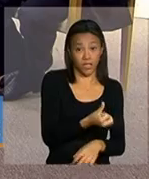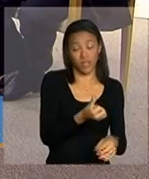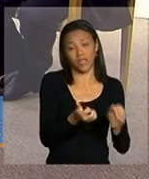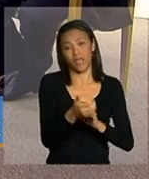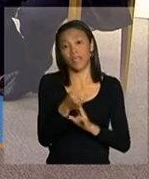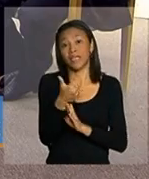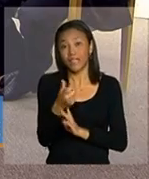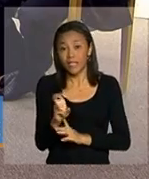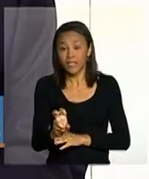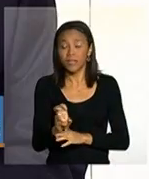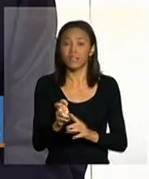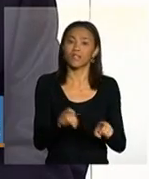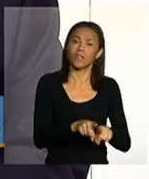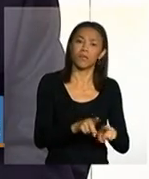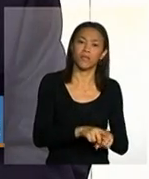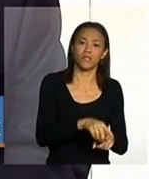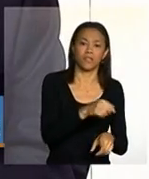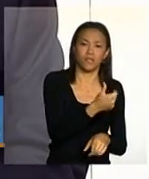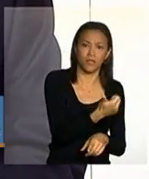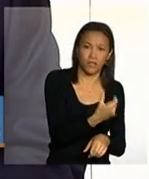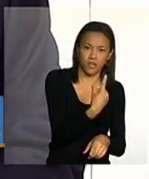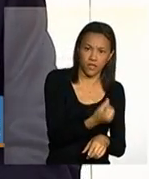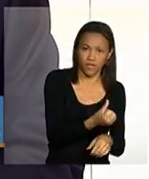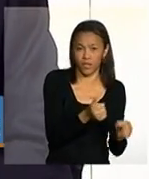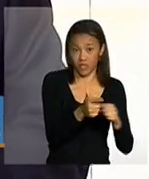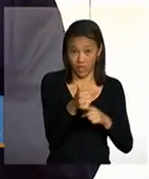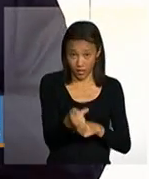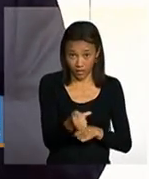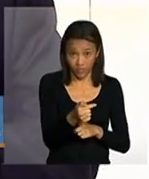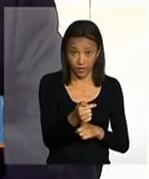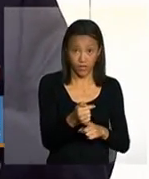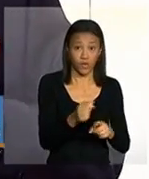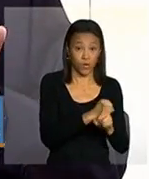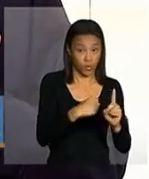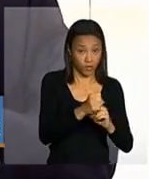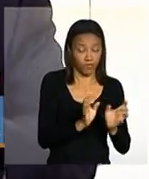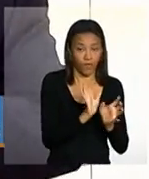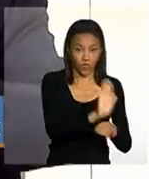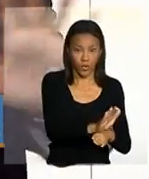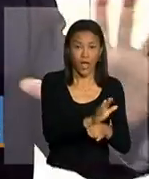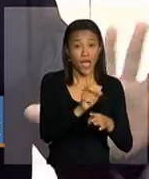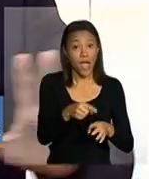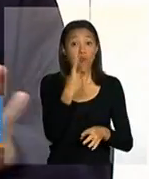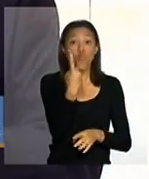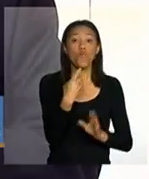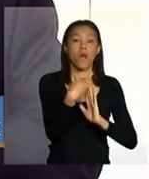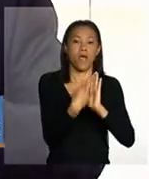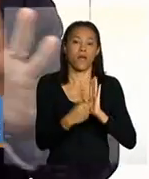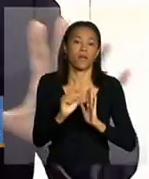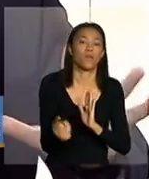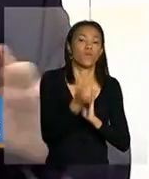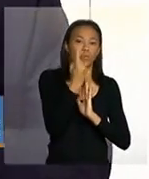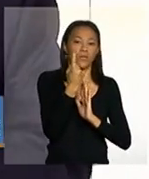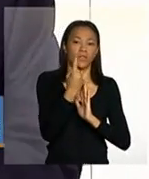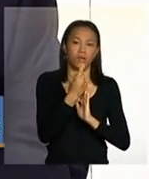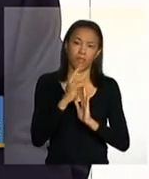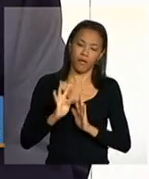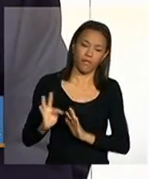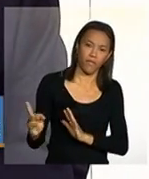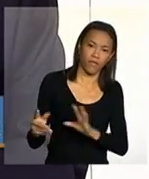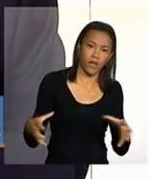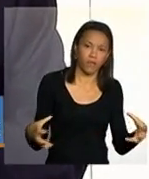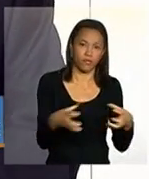jovens de 16 e 17 anos do benefício variável jovem. Então, o primeiro ponto é esse, uma regra única para esse universo de efeitos.